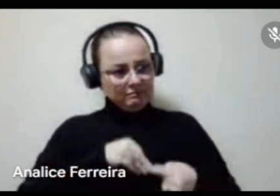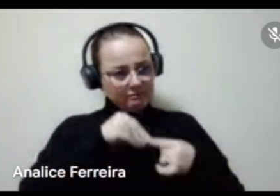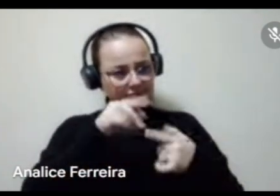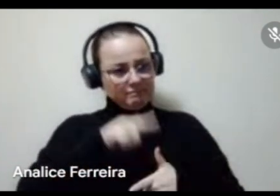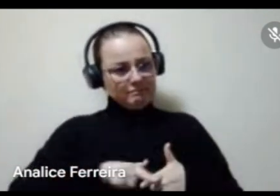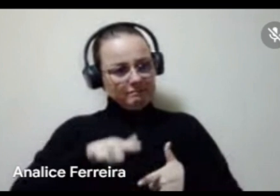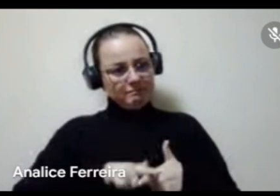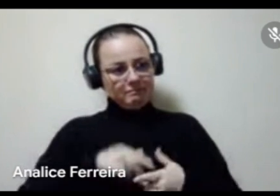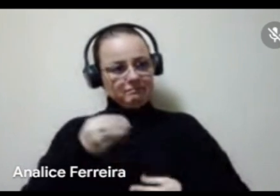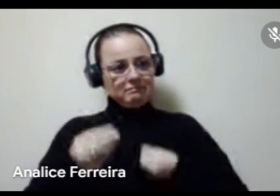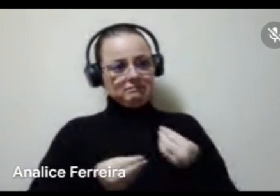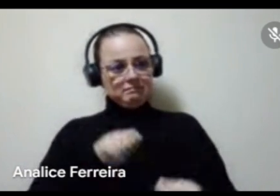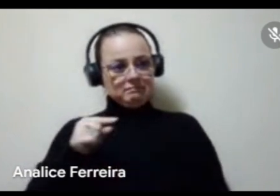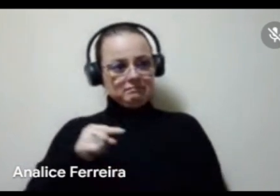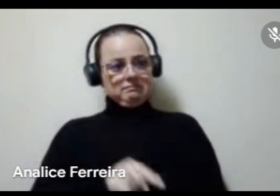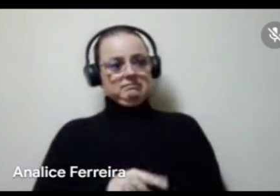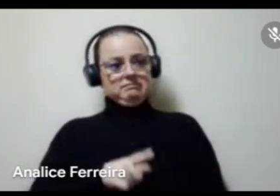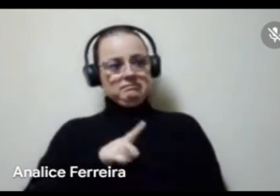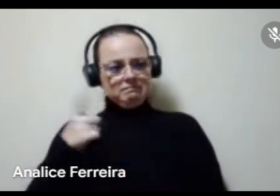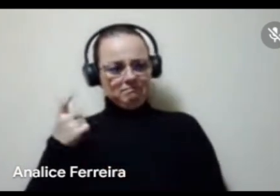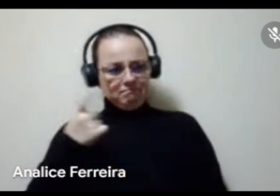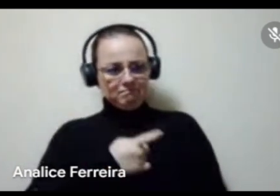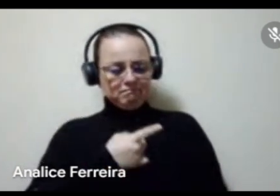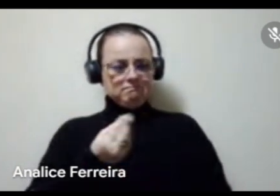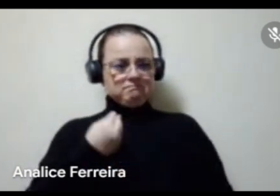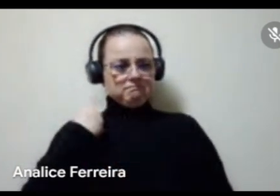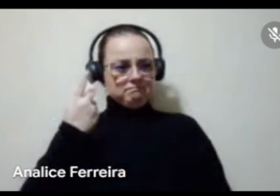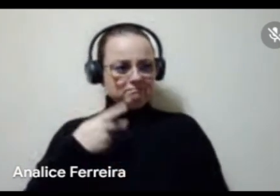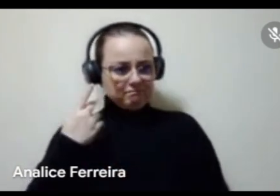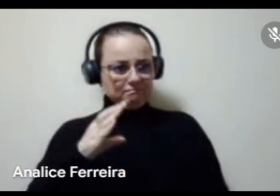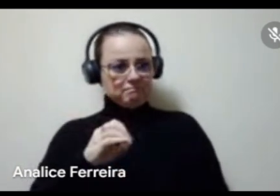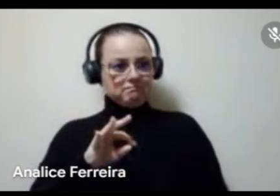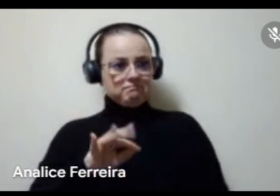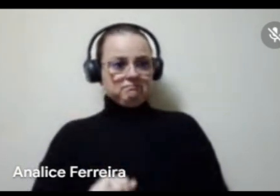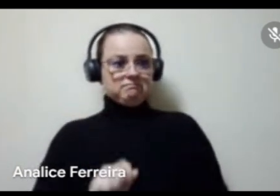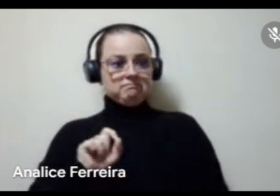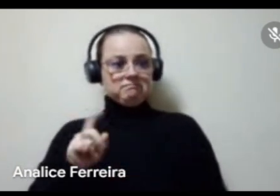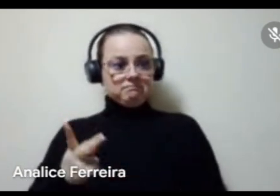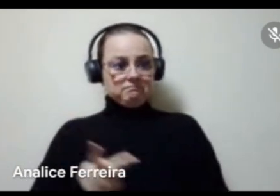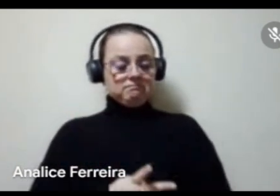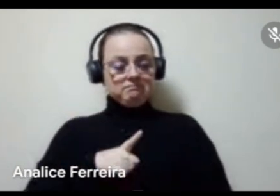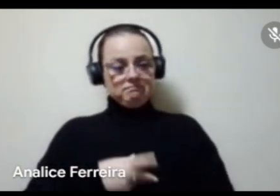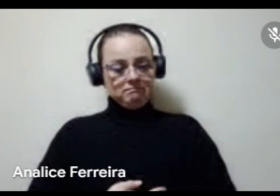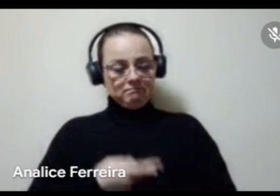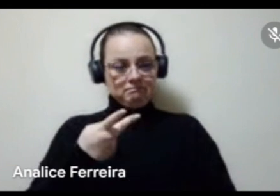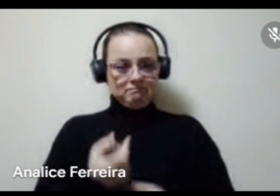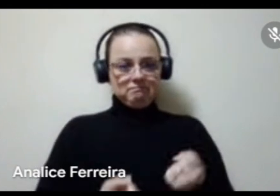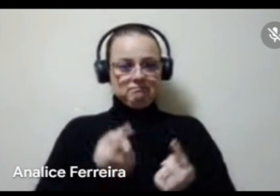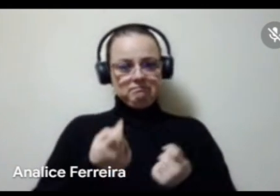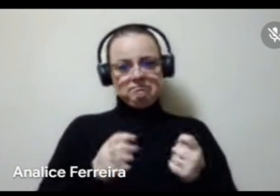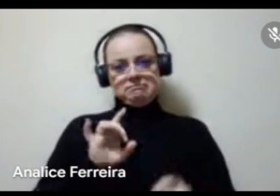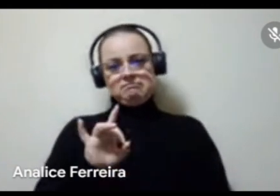E aí, com isso, ficou muito difícil a aplicação da política de cotas. O acontece? Tiveram prêmios que só tinham